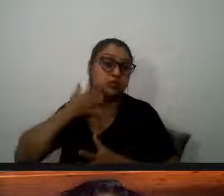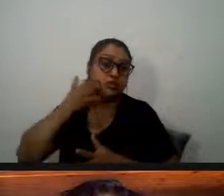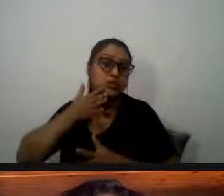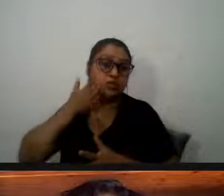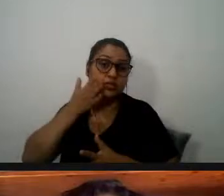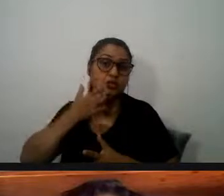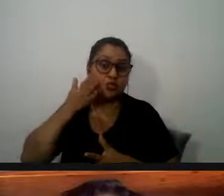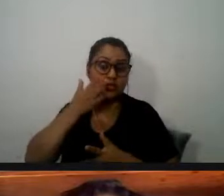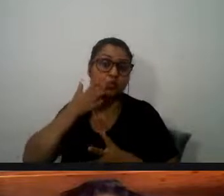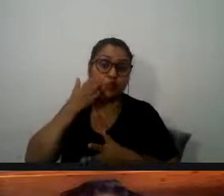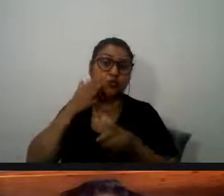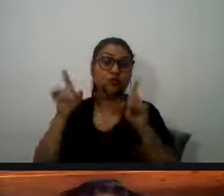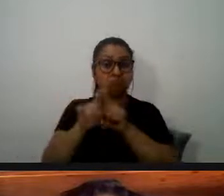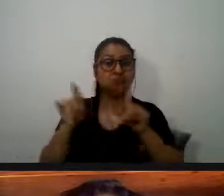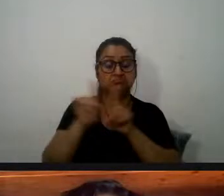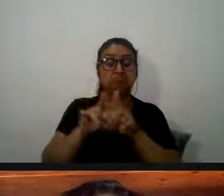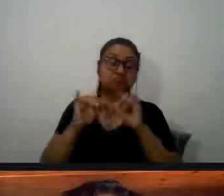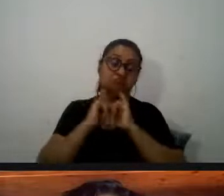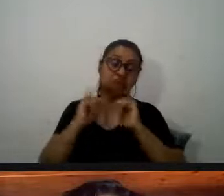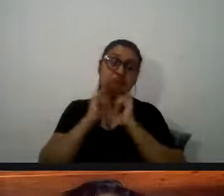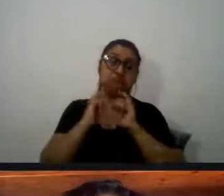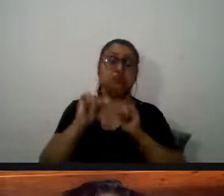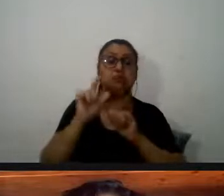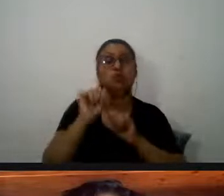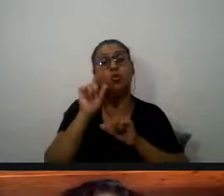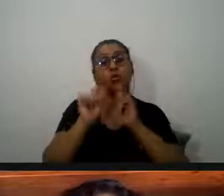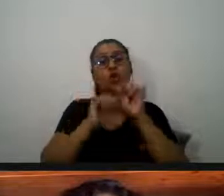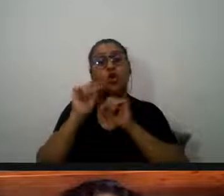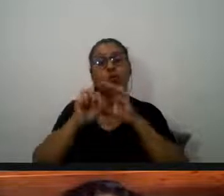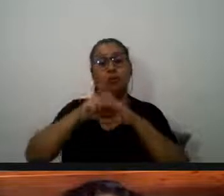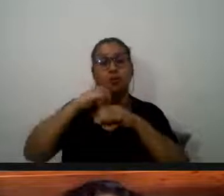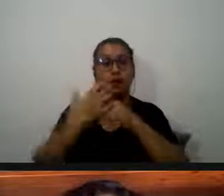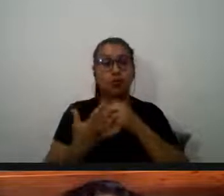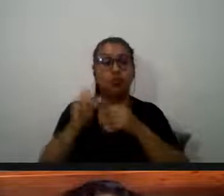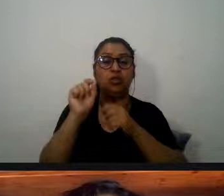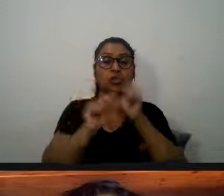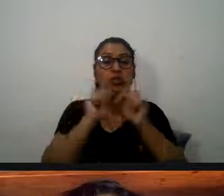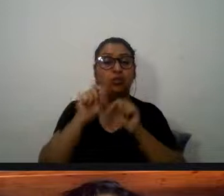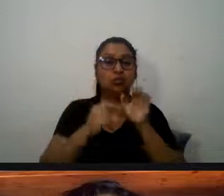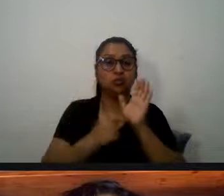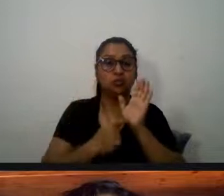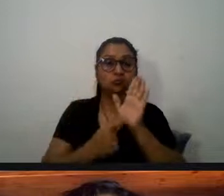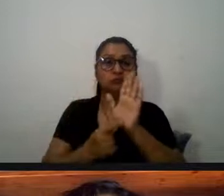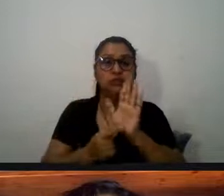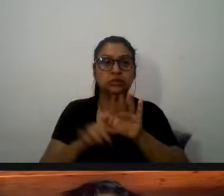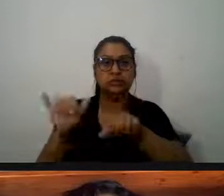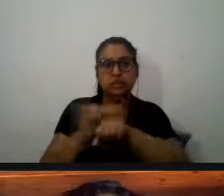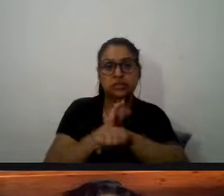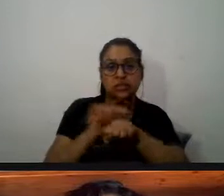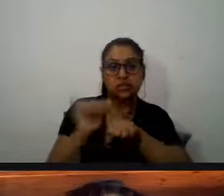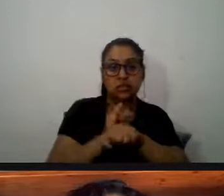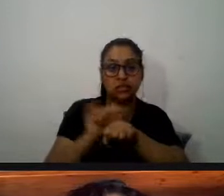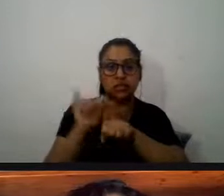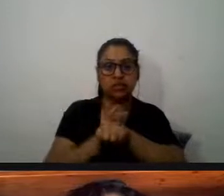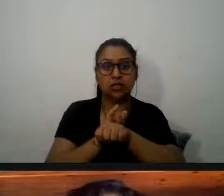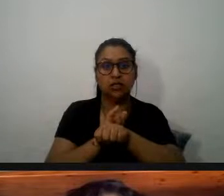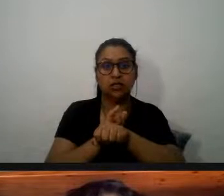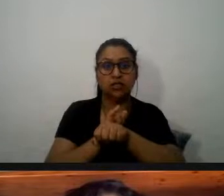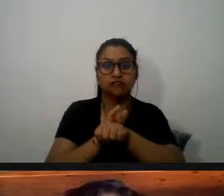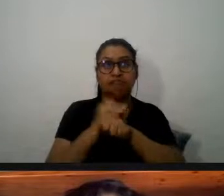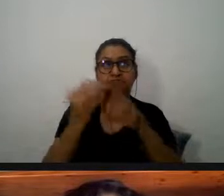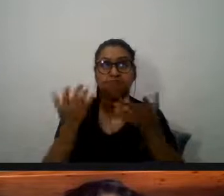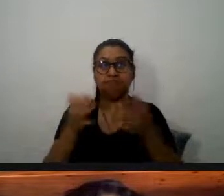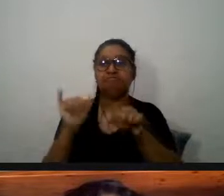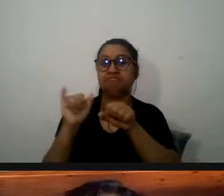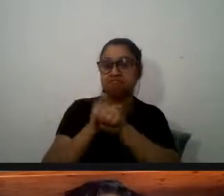formas mas por exemplo a questão da analogia questões desse tipo deve ser comum portanto eu diria que no grosso